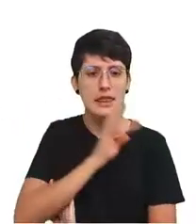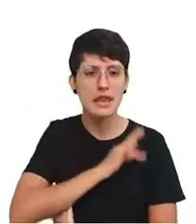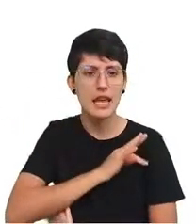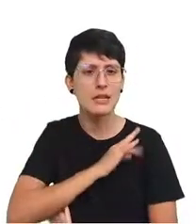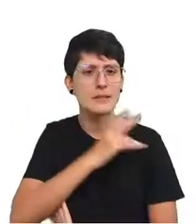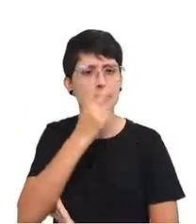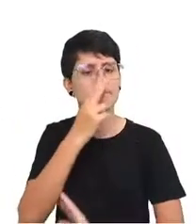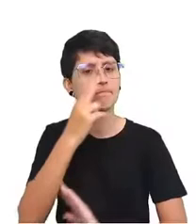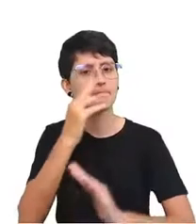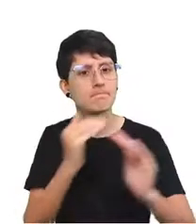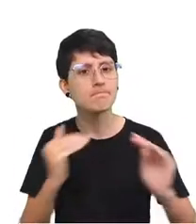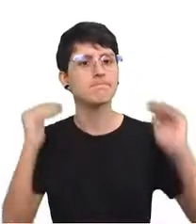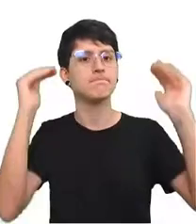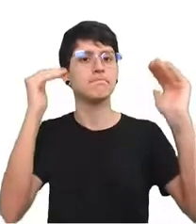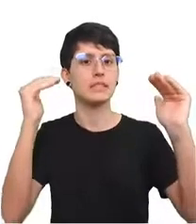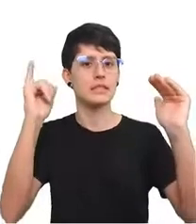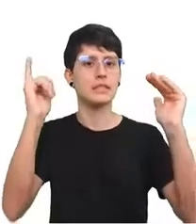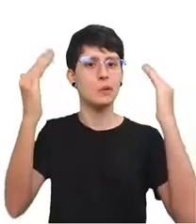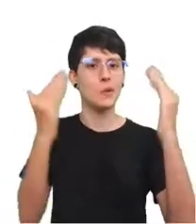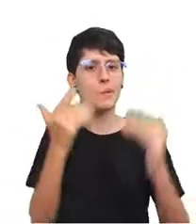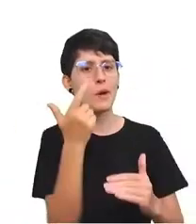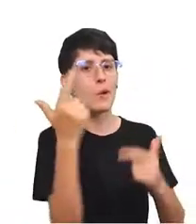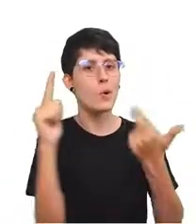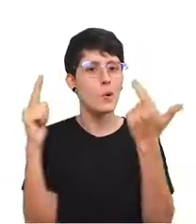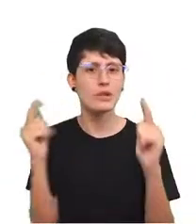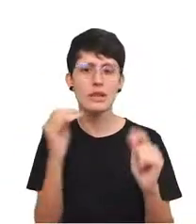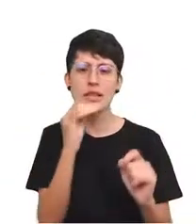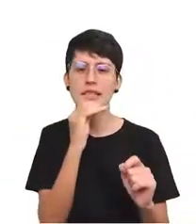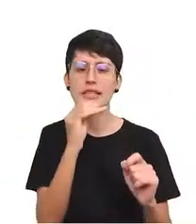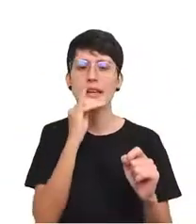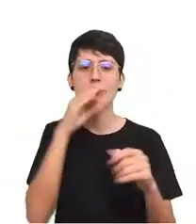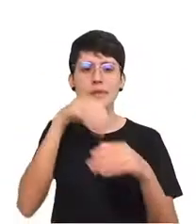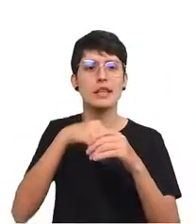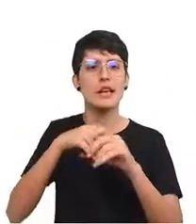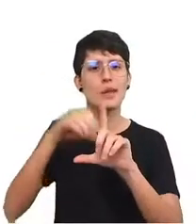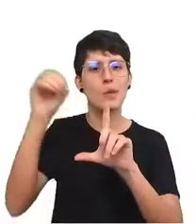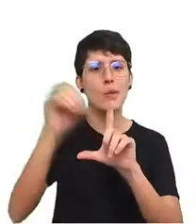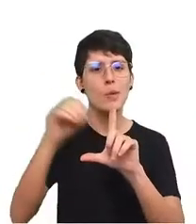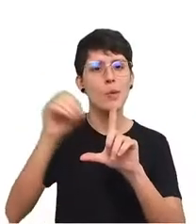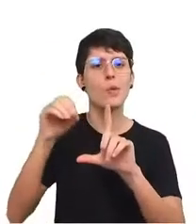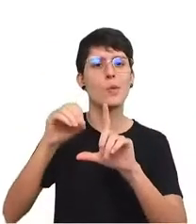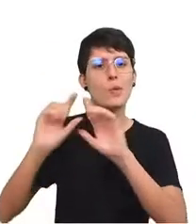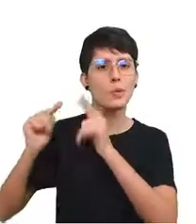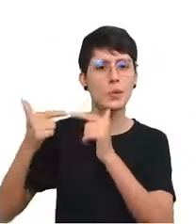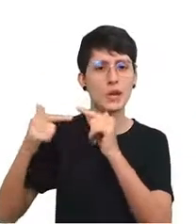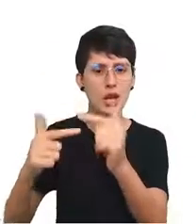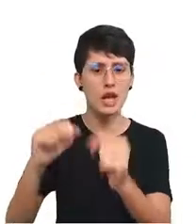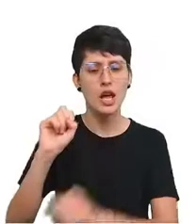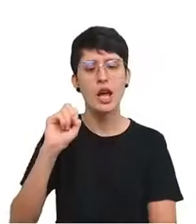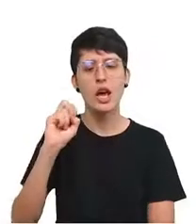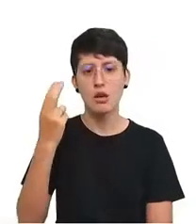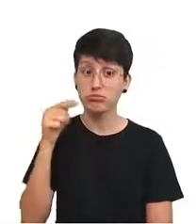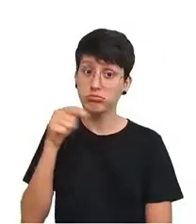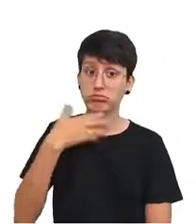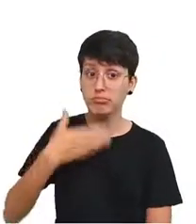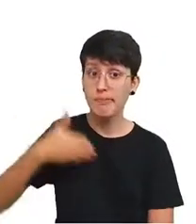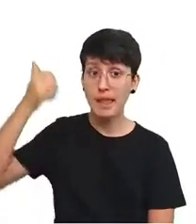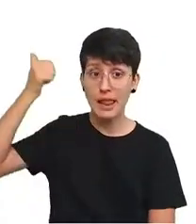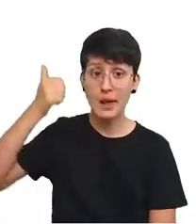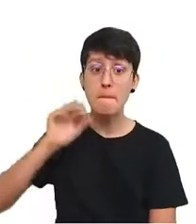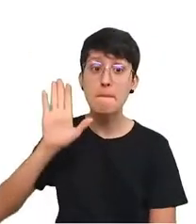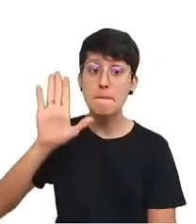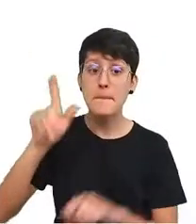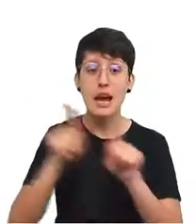bem superior comparada com outras abordagens, como a estatística tradicional. e o machine learning foi melhor. Mas